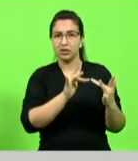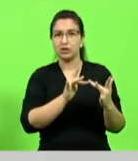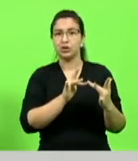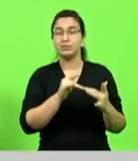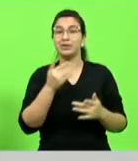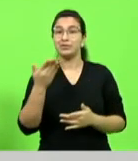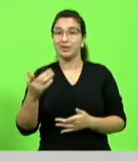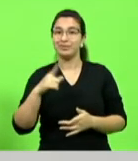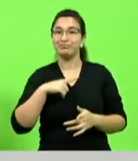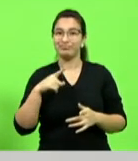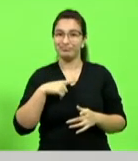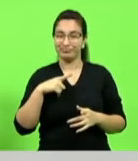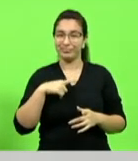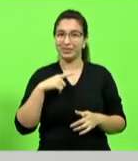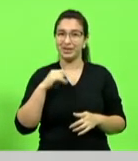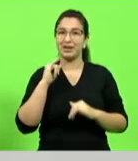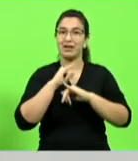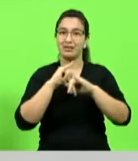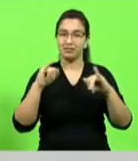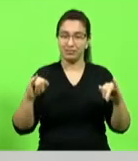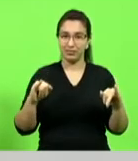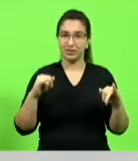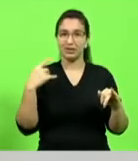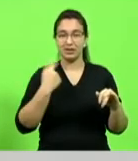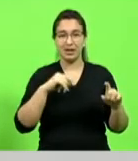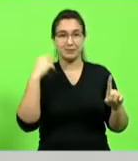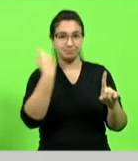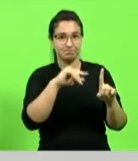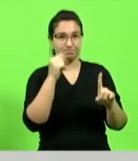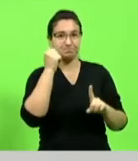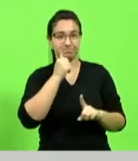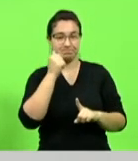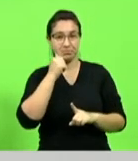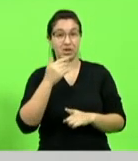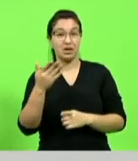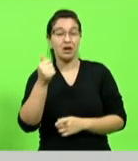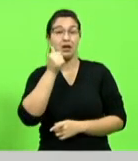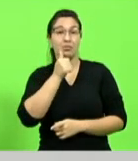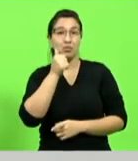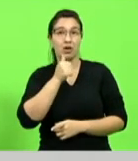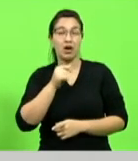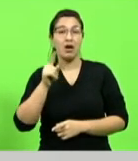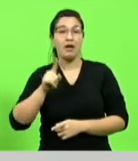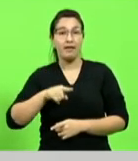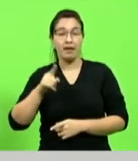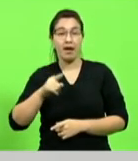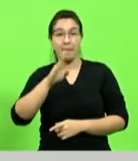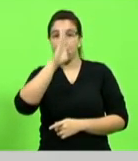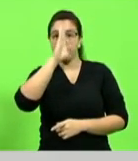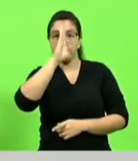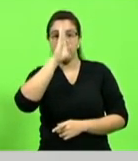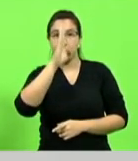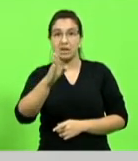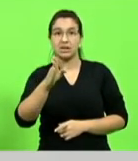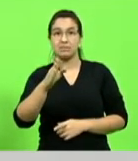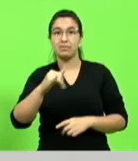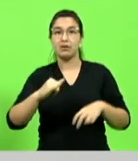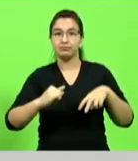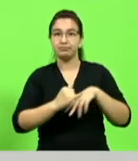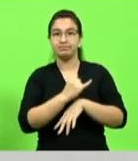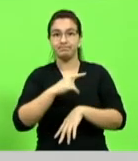de violência doméstica em todo o mundo e que as mulheres eram suas principais vítimas